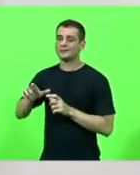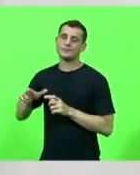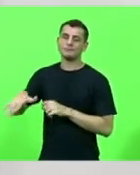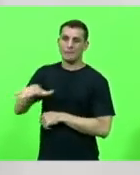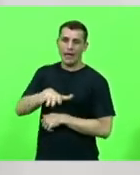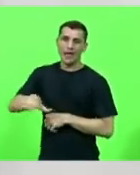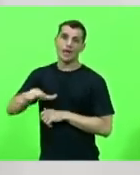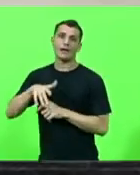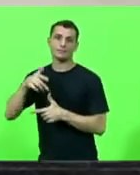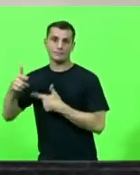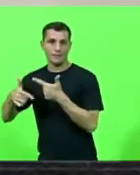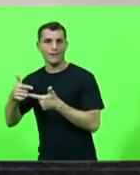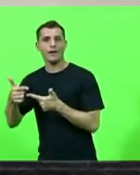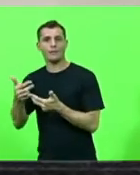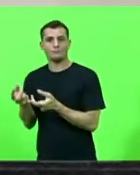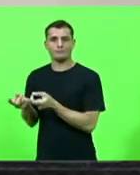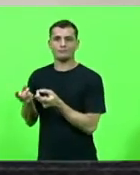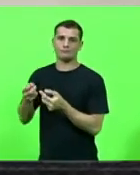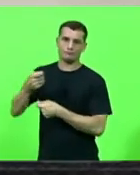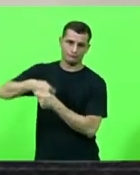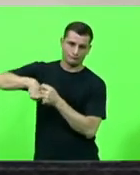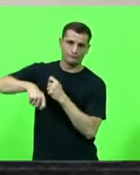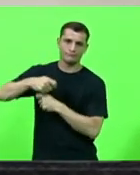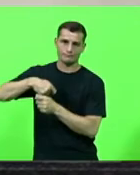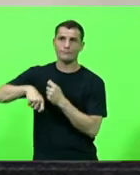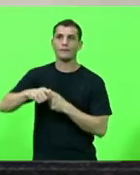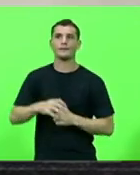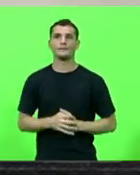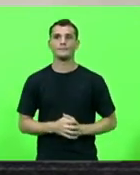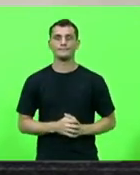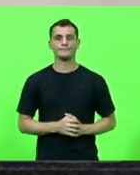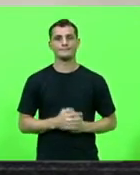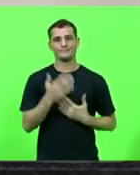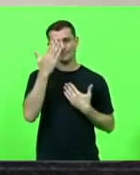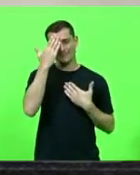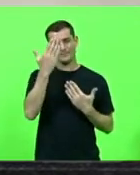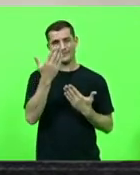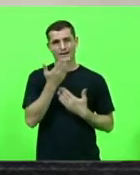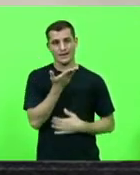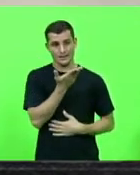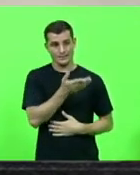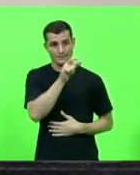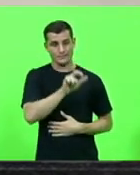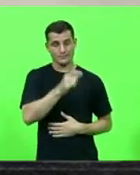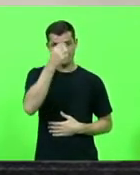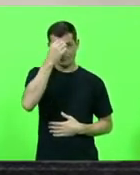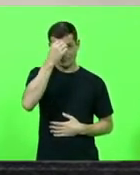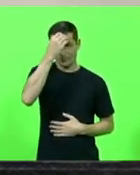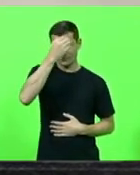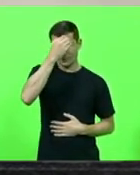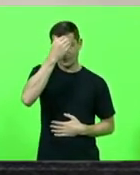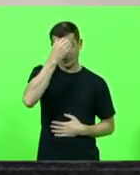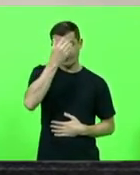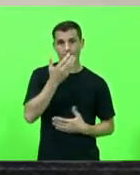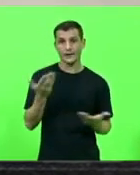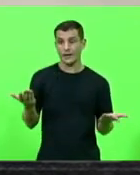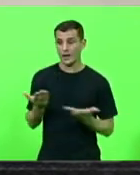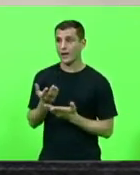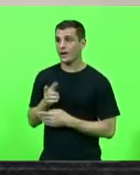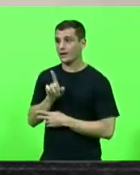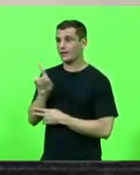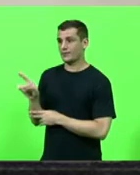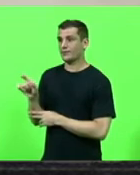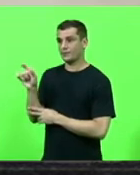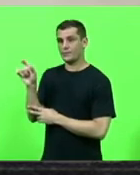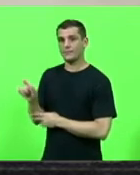todos obrigado deputado Mocelin passamos ao horário